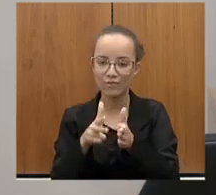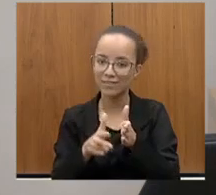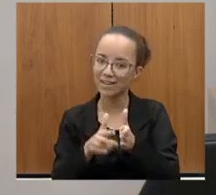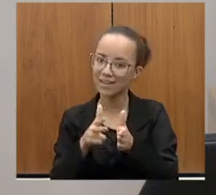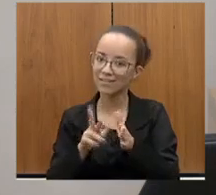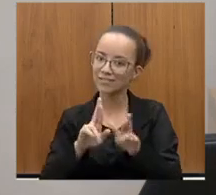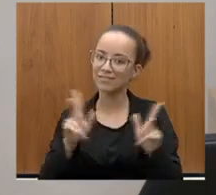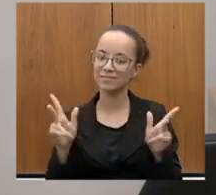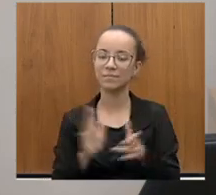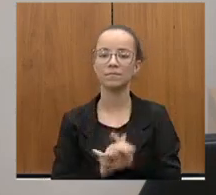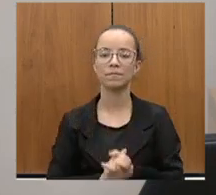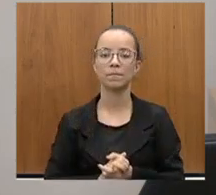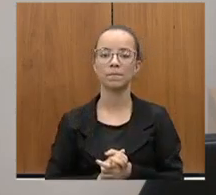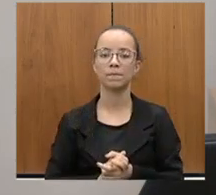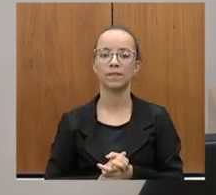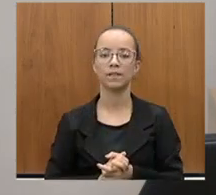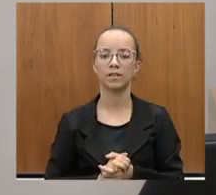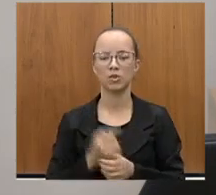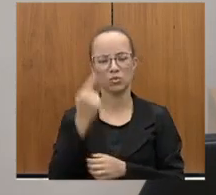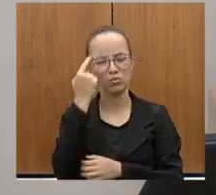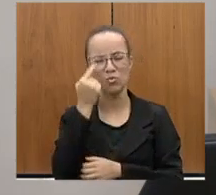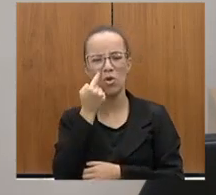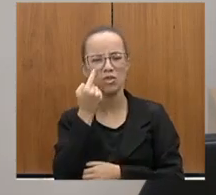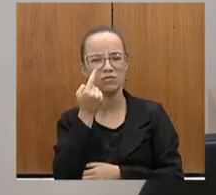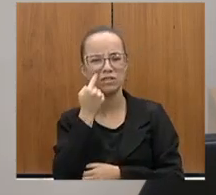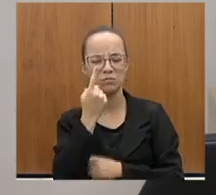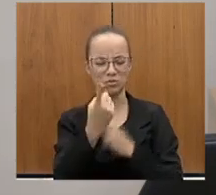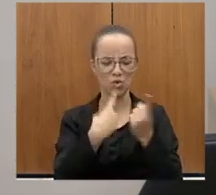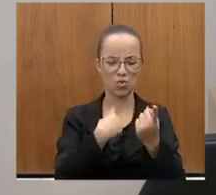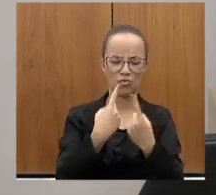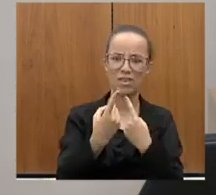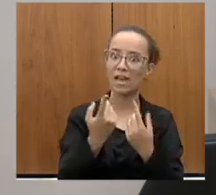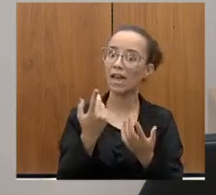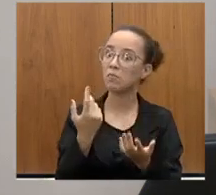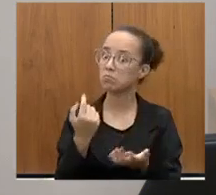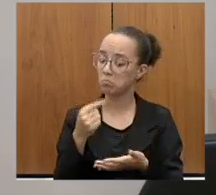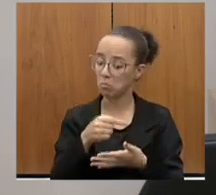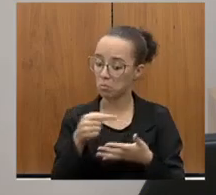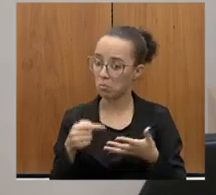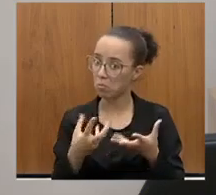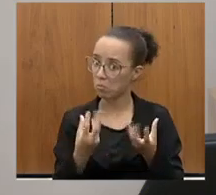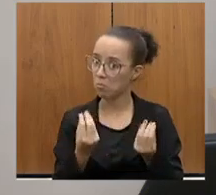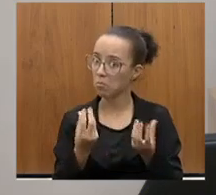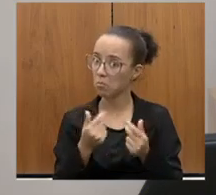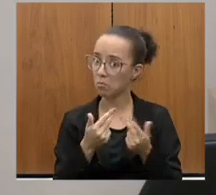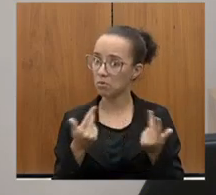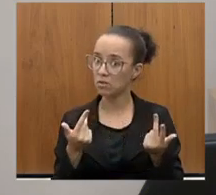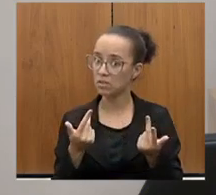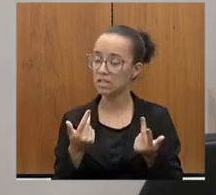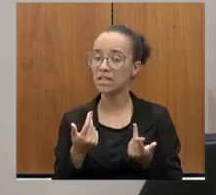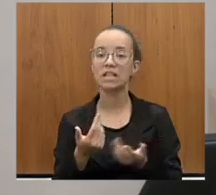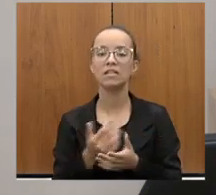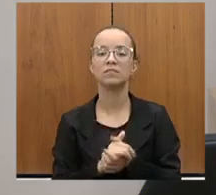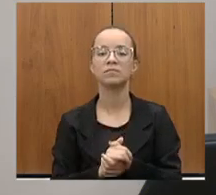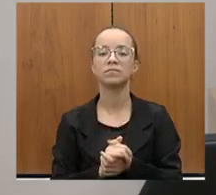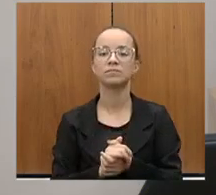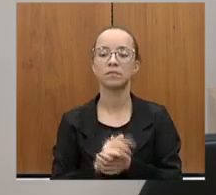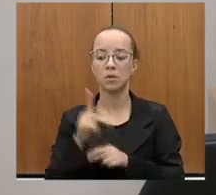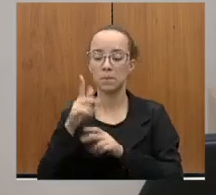Nós estamos vendo cada maluquice na rodovia, gente, gente buscando em Santa Catarina,